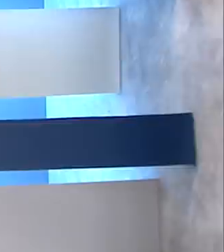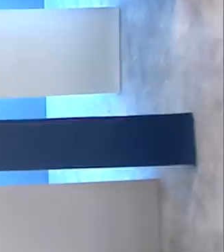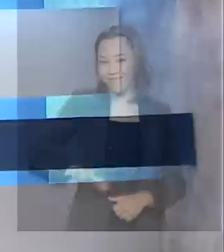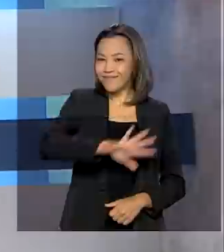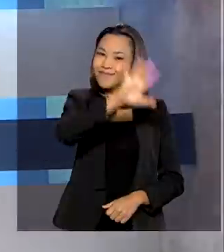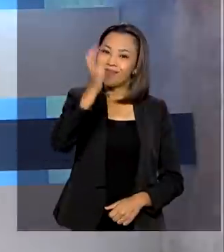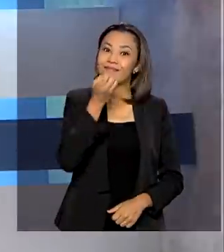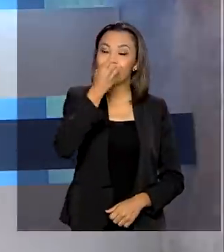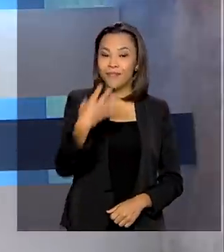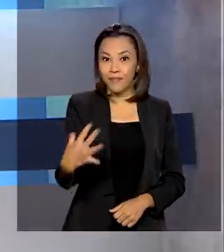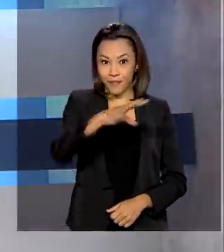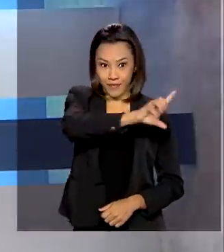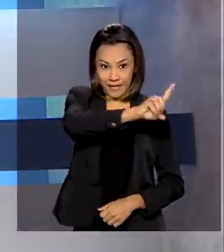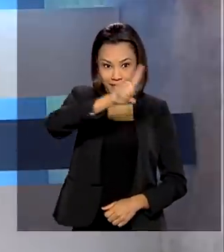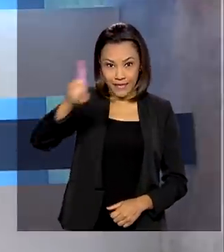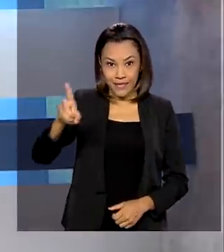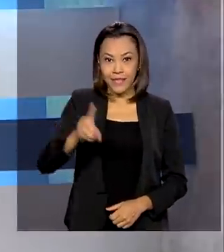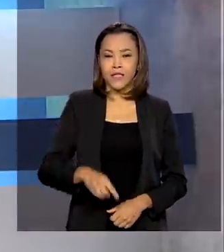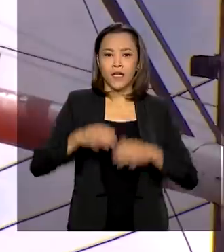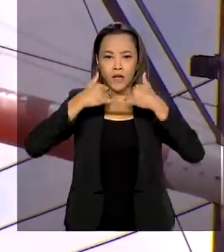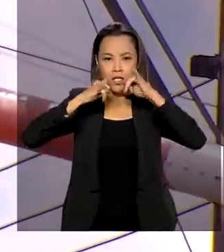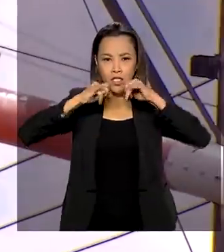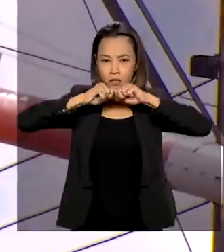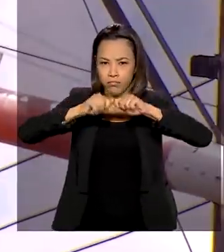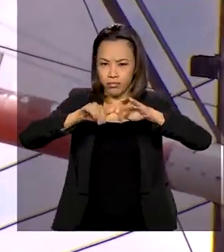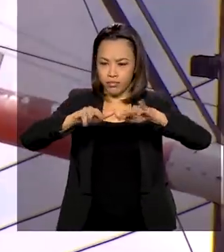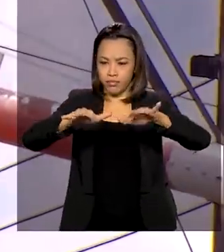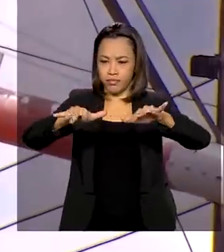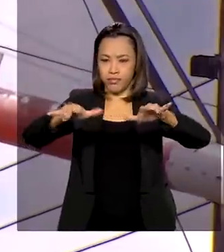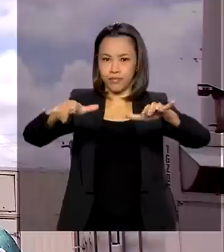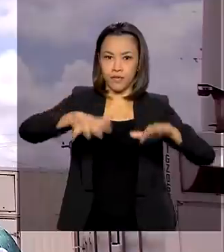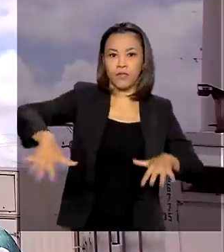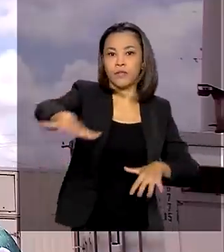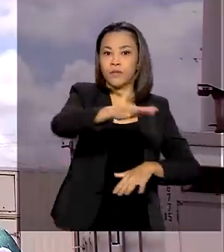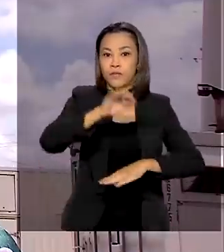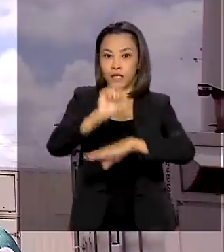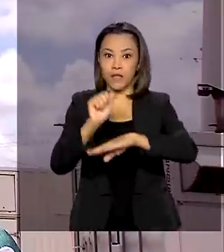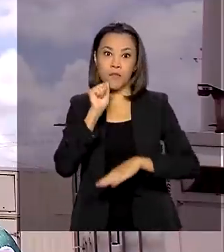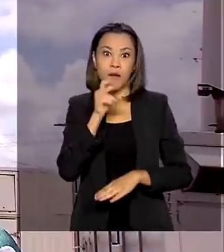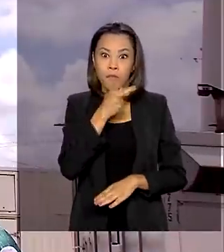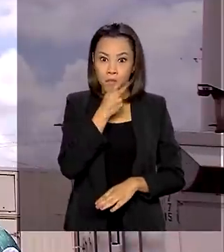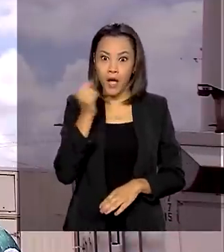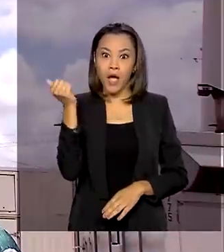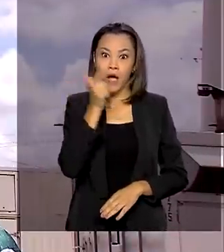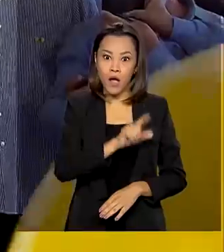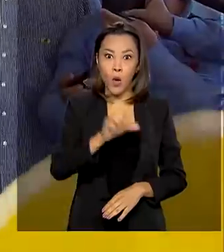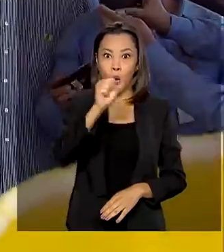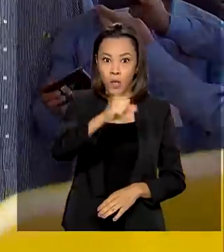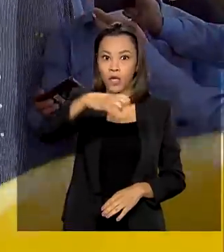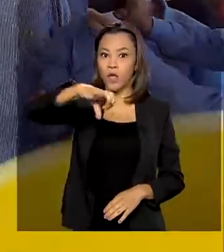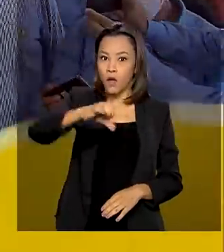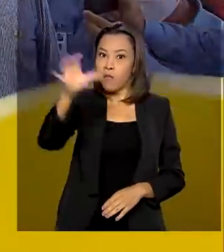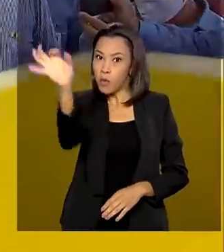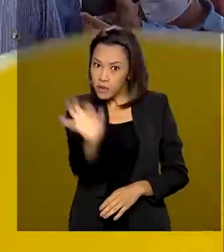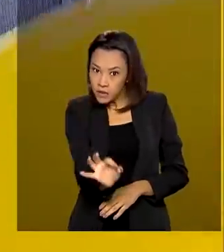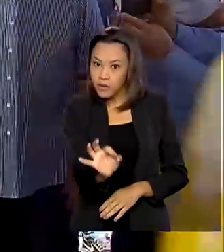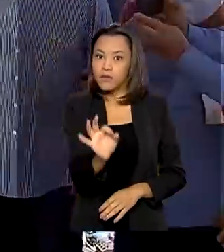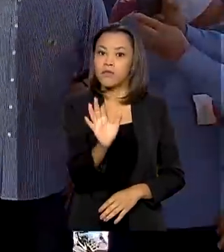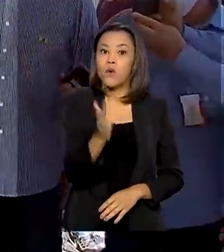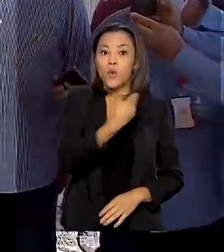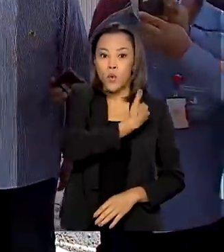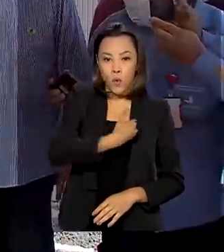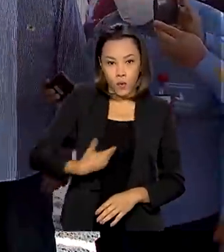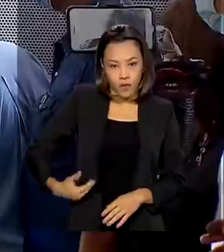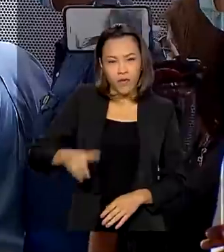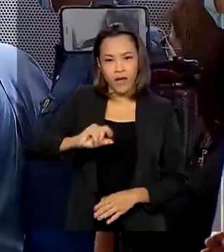Olá, bom dia! Fornecimento de energia elétrica no Amapá chega a 89% da carga média. O